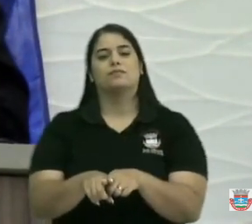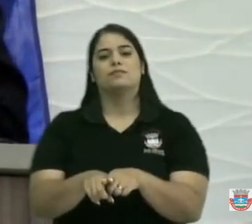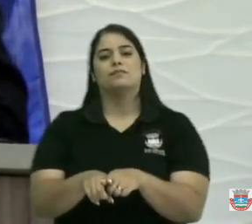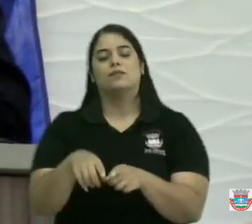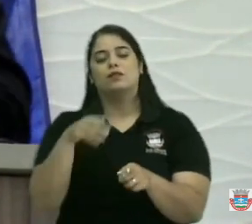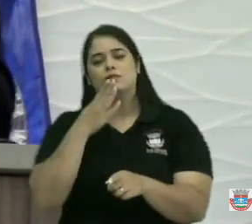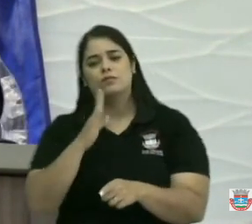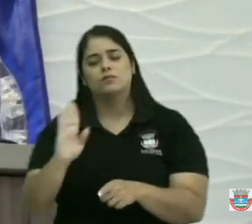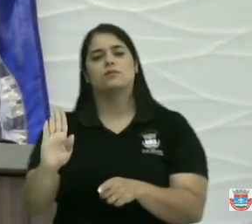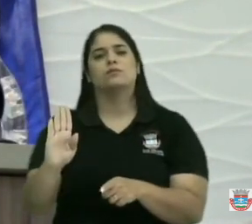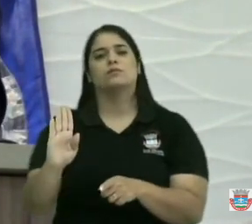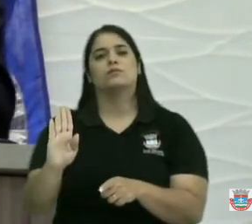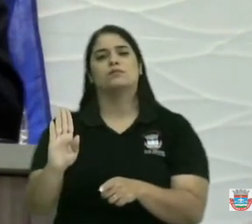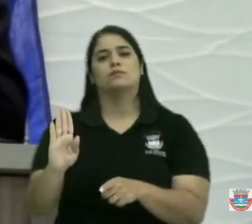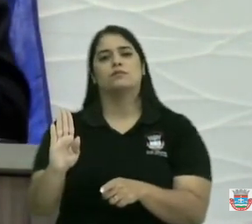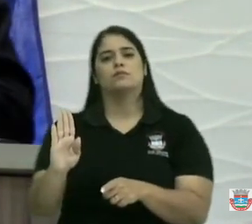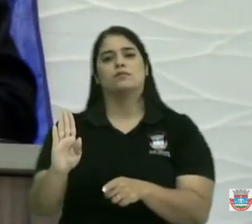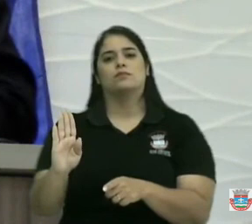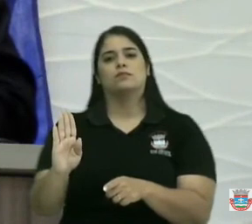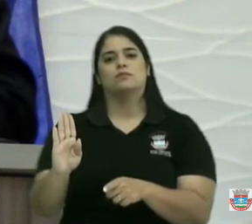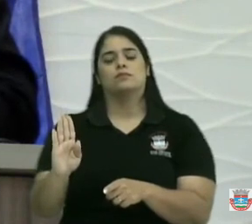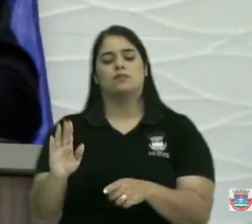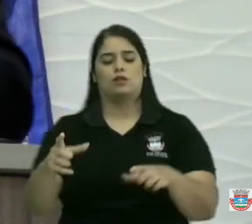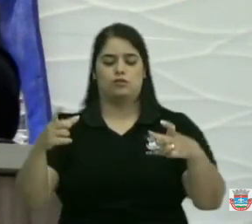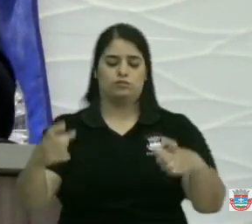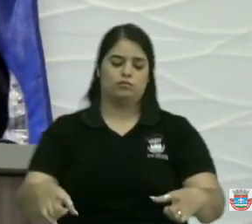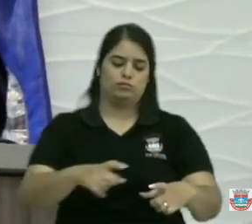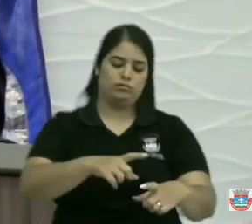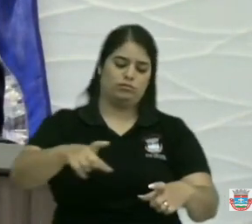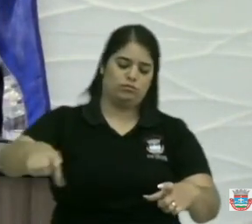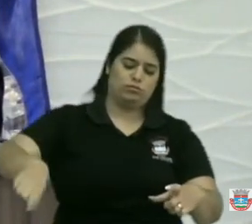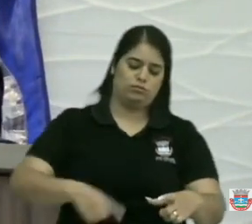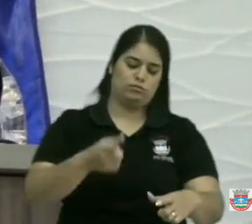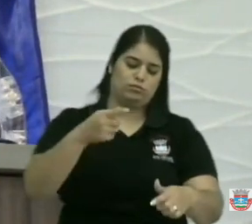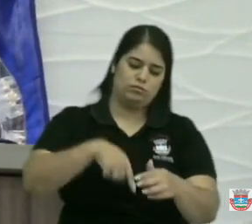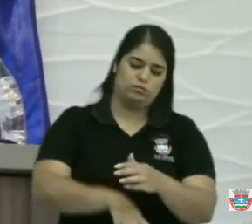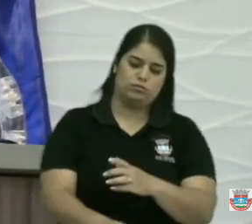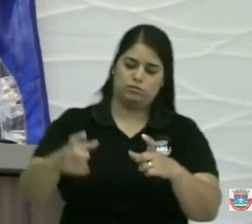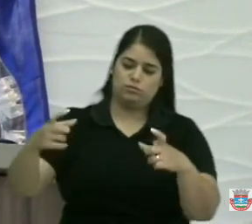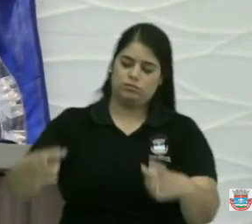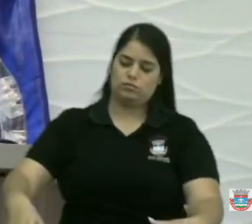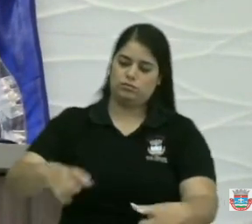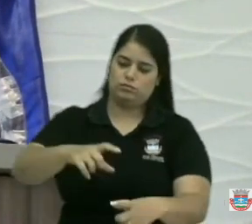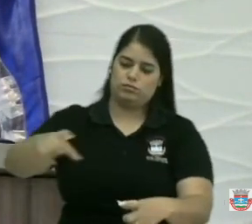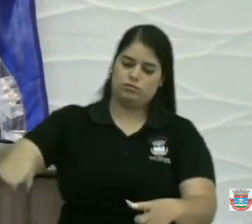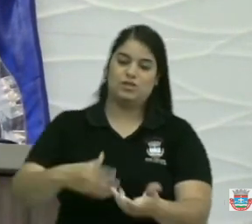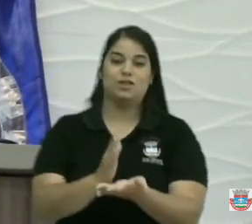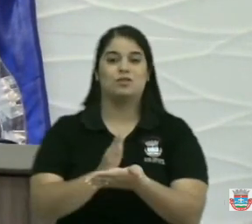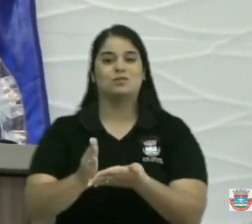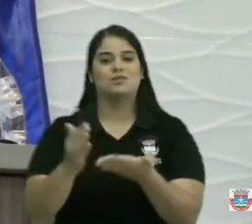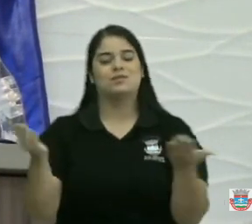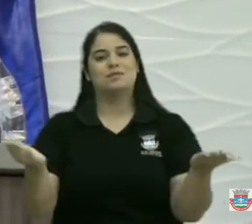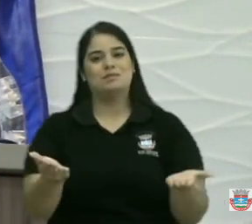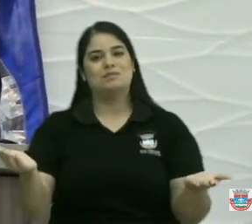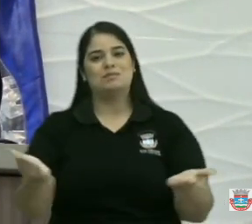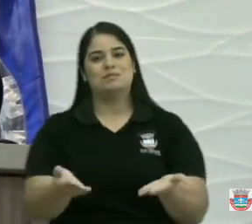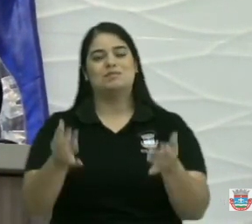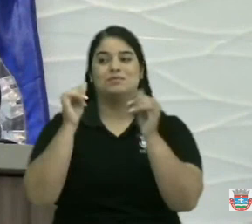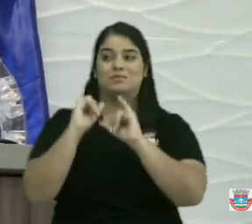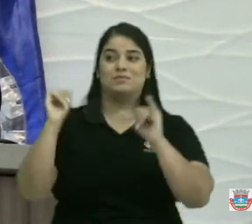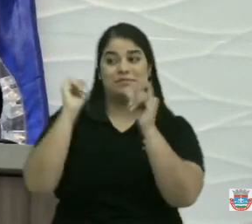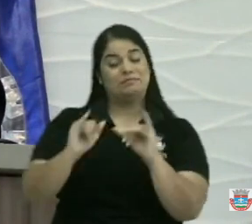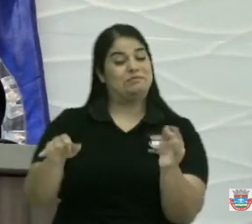prometido a operação tapa buraco também já está começando hoje que diziam que não